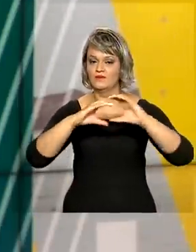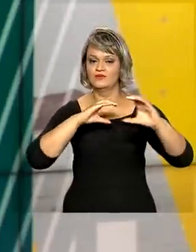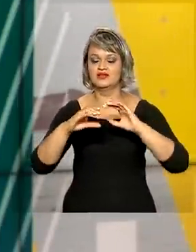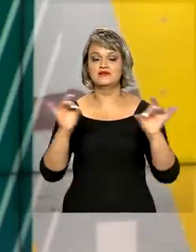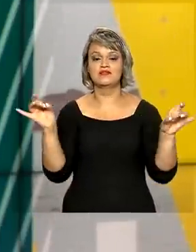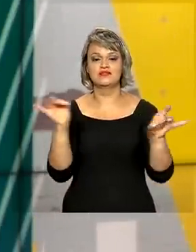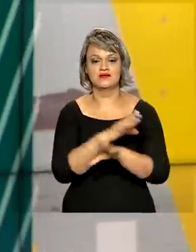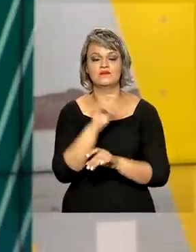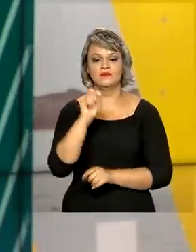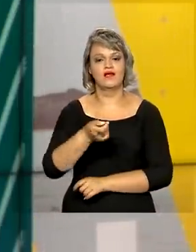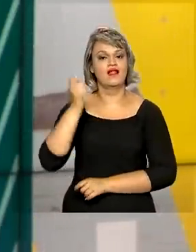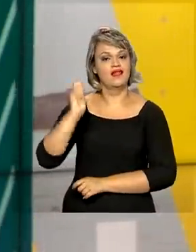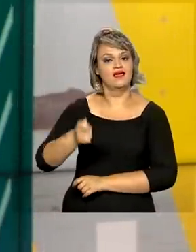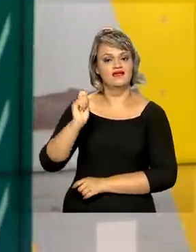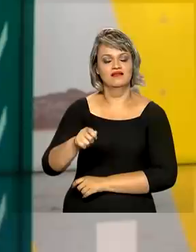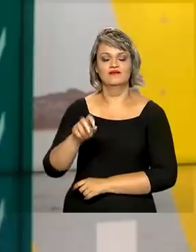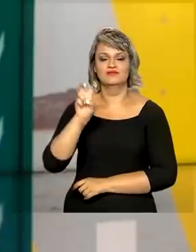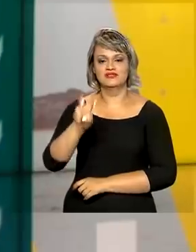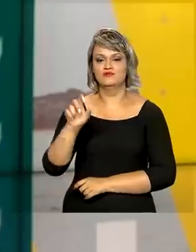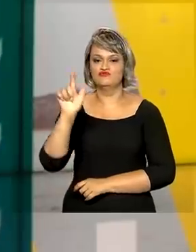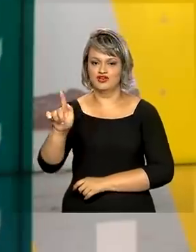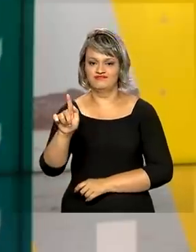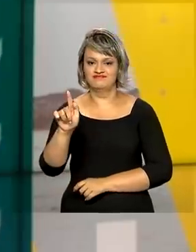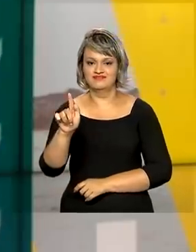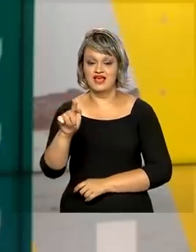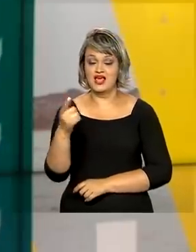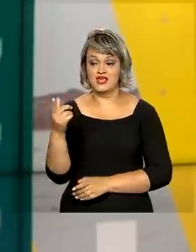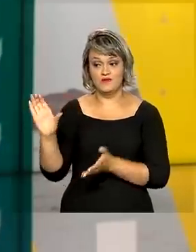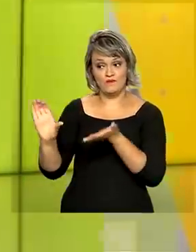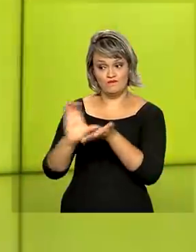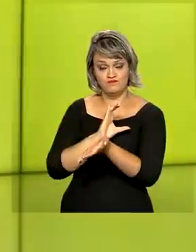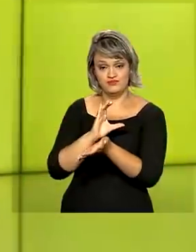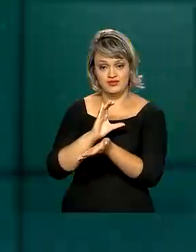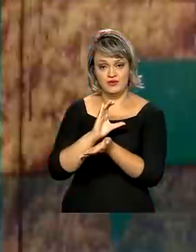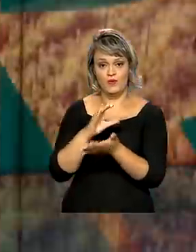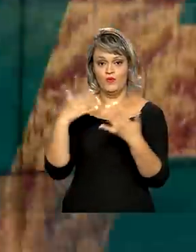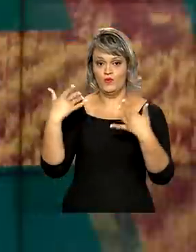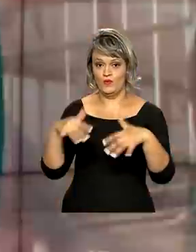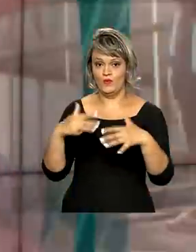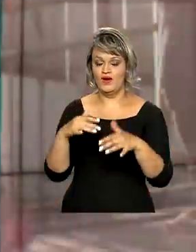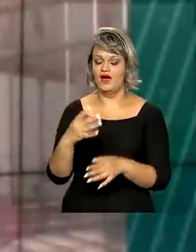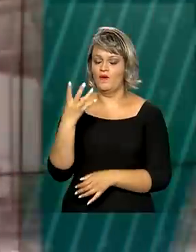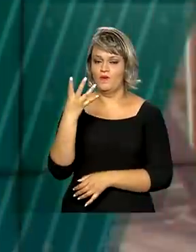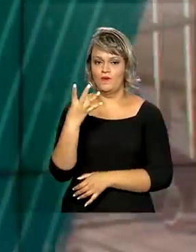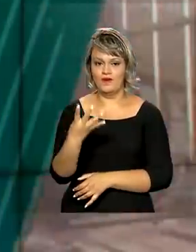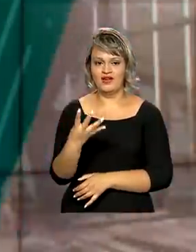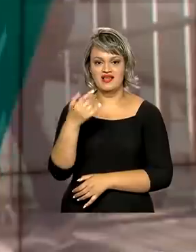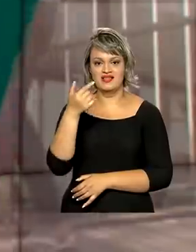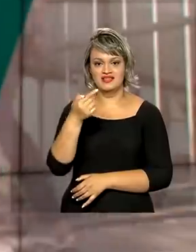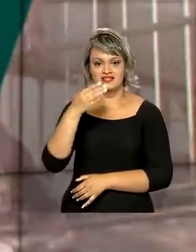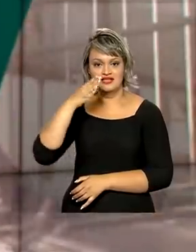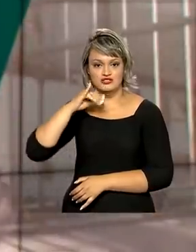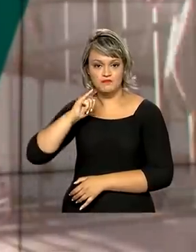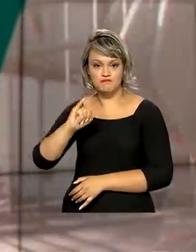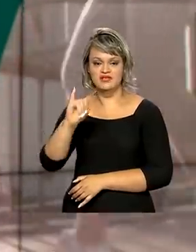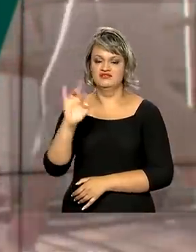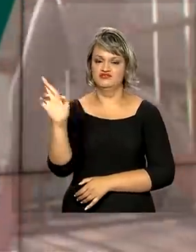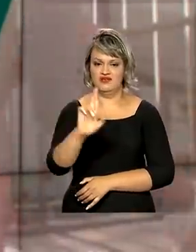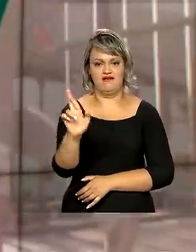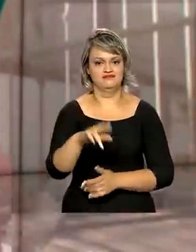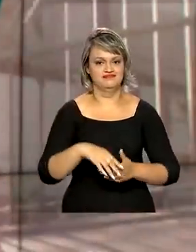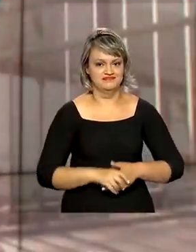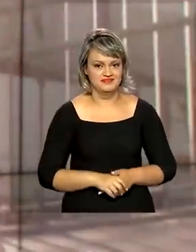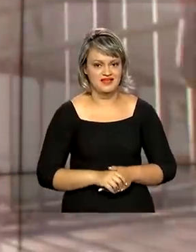encerrou o leilão da tecnologia 5G e o valor arrecadado foi superior a 47 bilhões de reais.